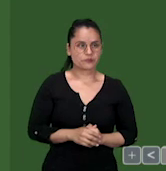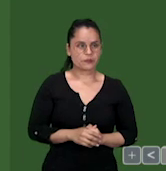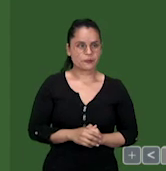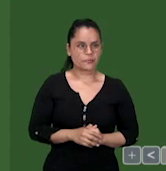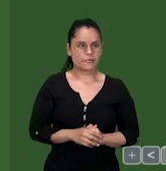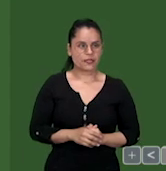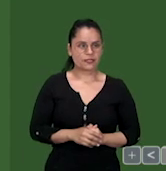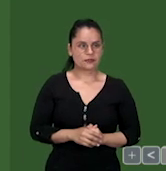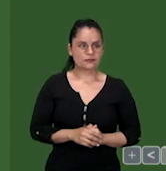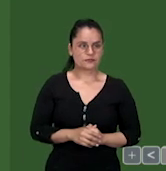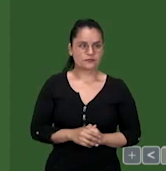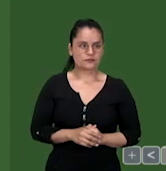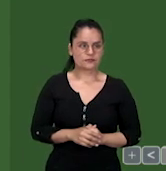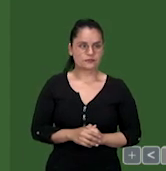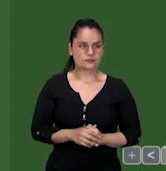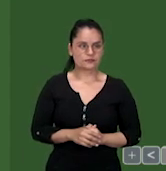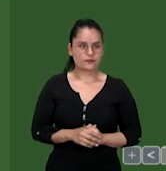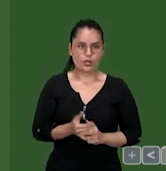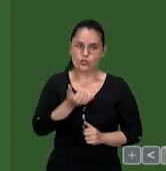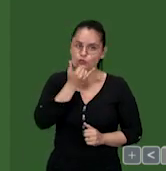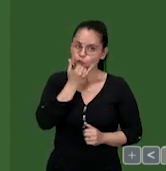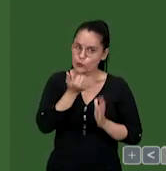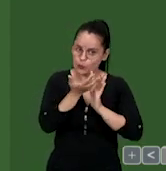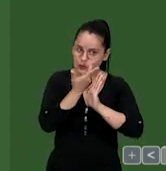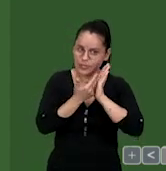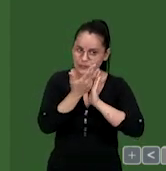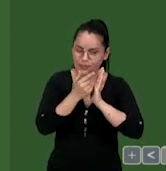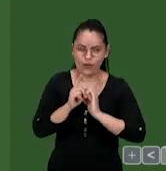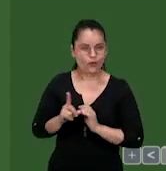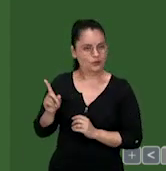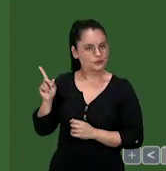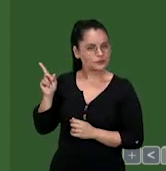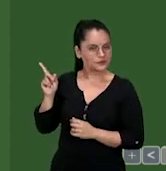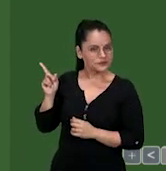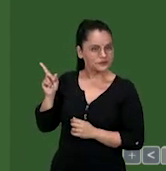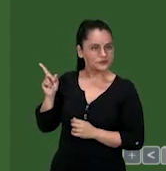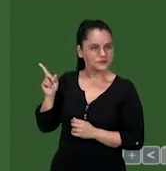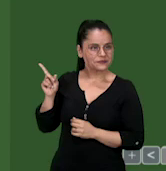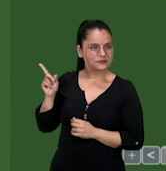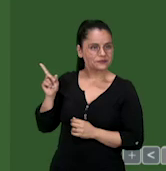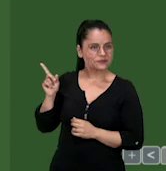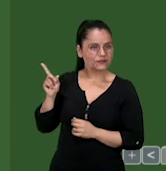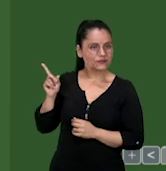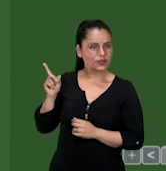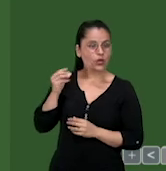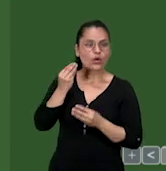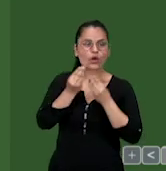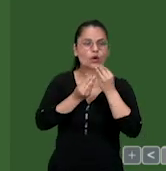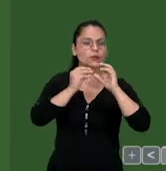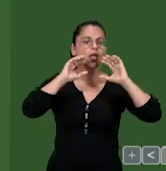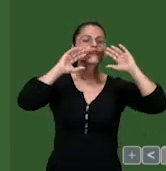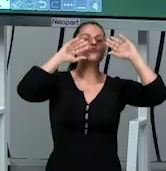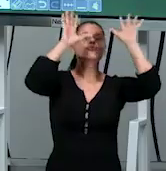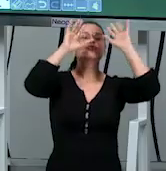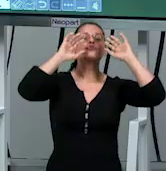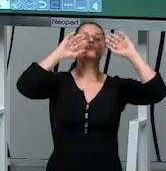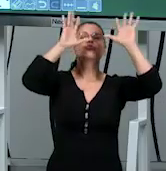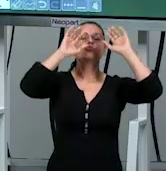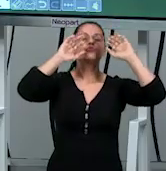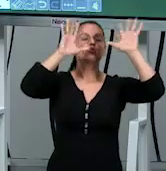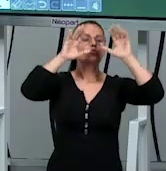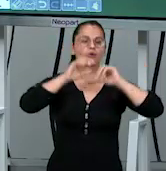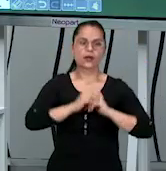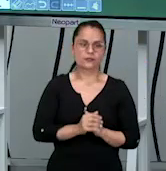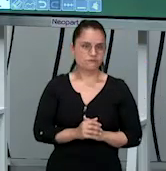rebatendo essa bola desculpa mesmo gente o desenho rebatendo essa bola de vôlei aqui pra cima jogando ela pra